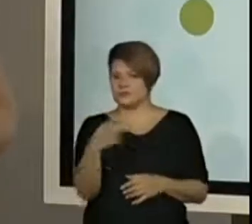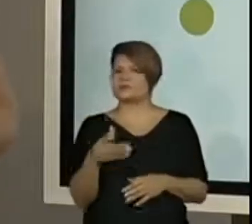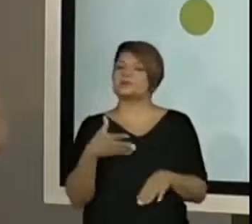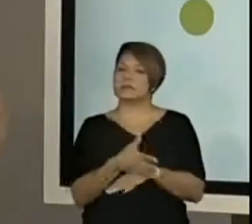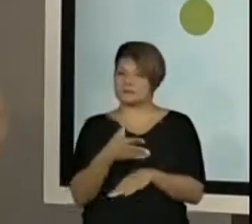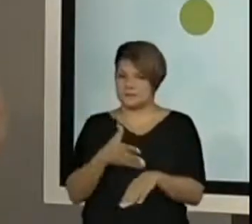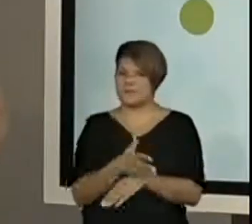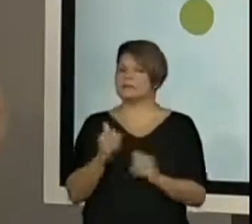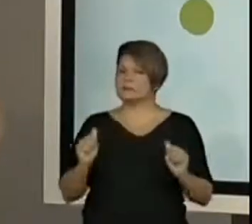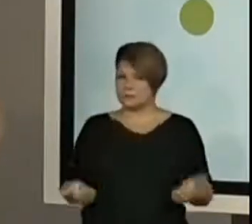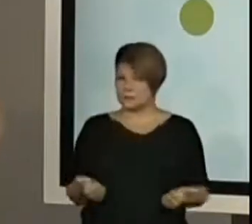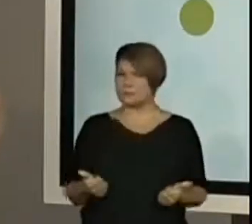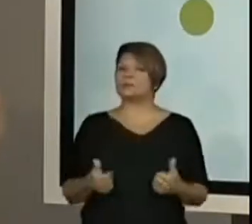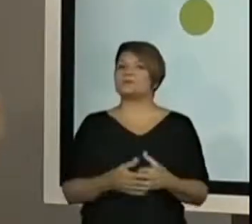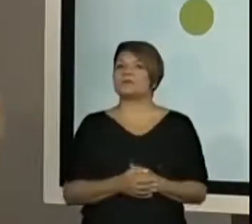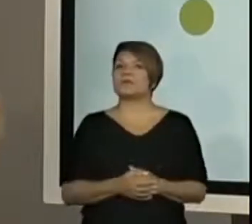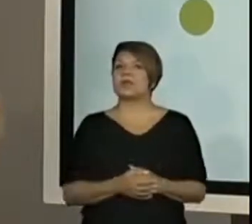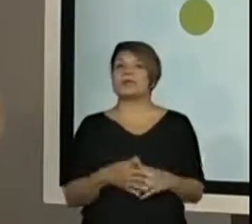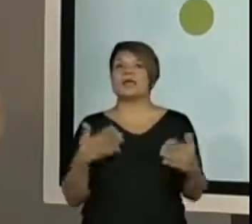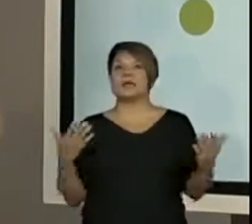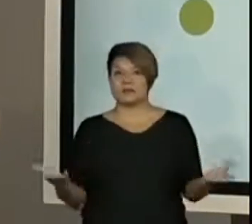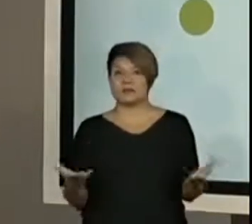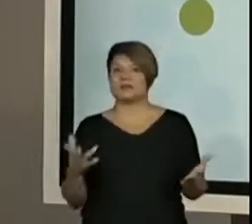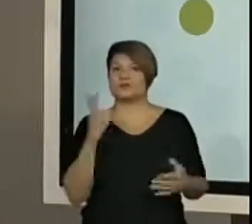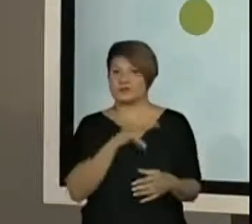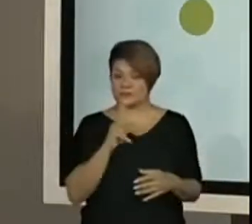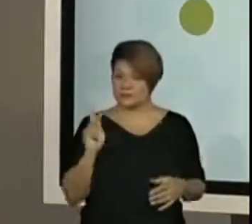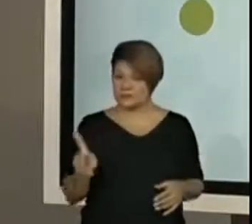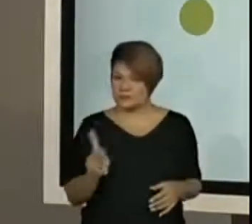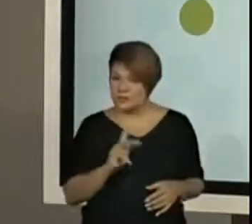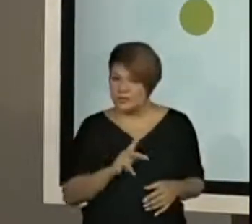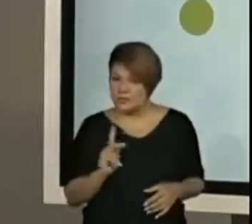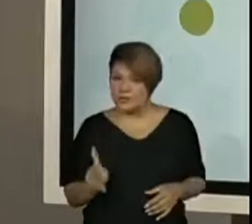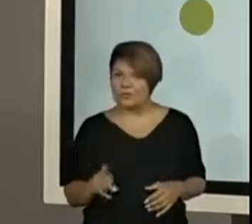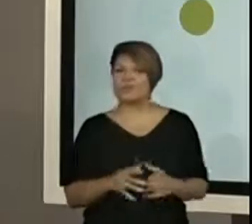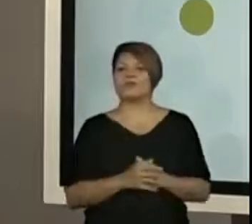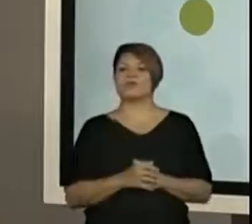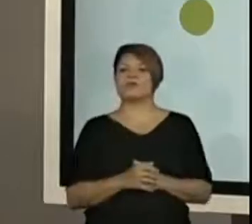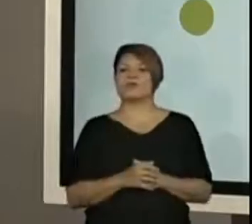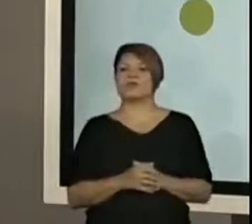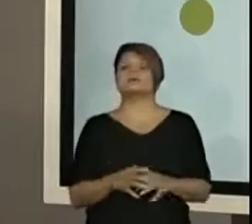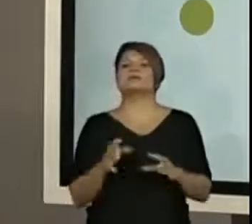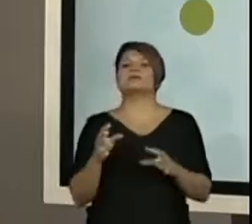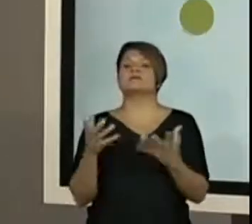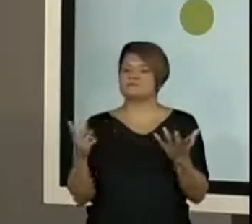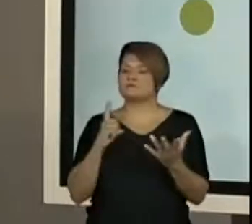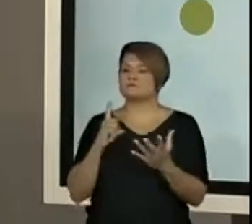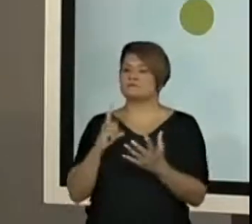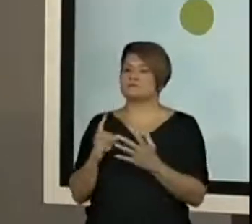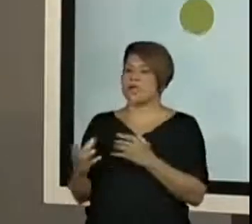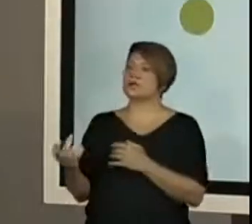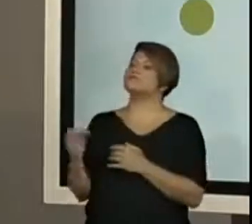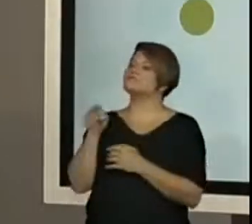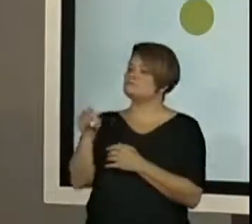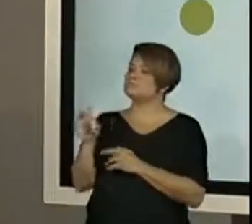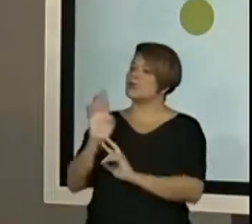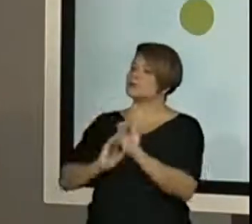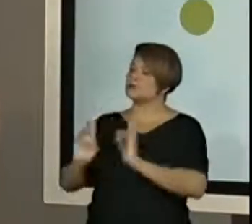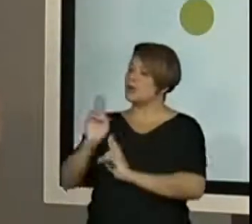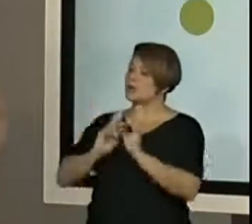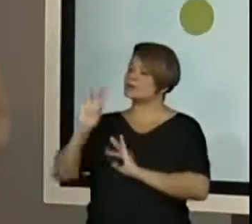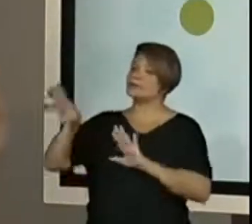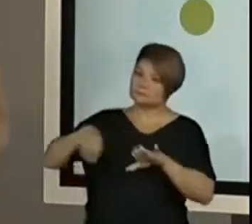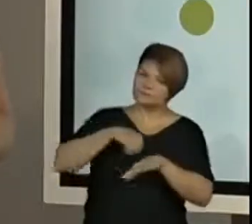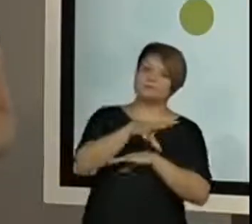participarem, tá bom? E aí, os professores, então, pegam as respostas dos alunos, as contribuições e trazem